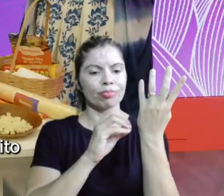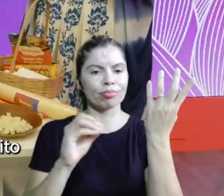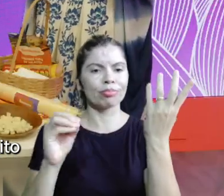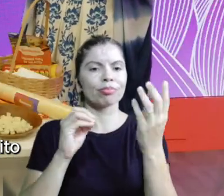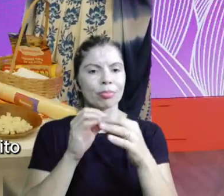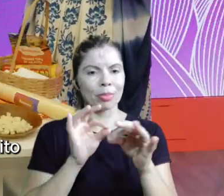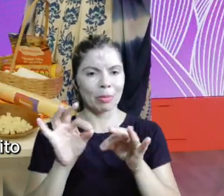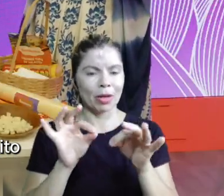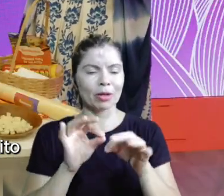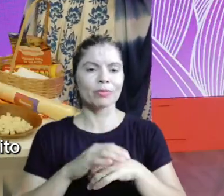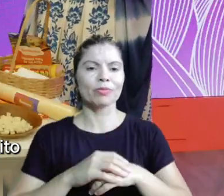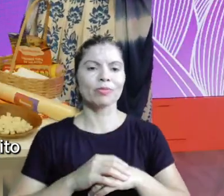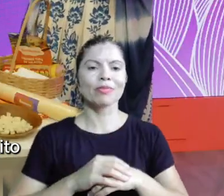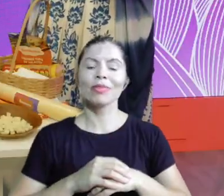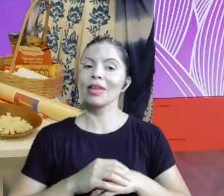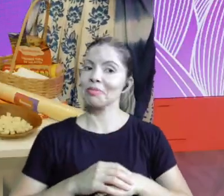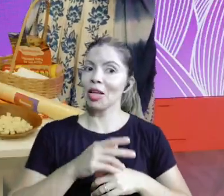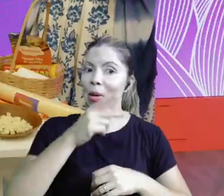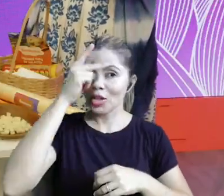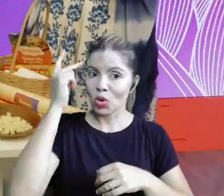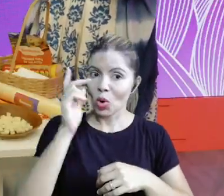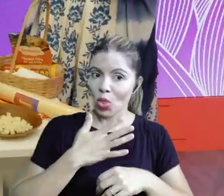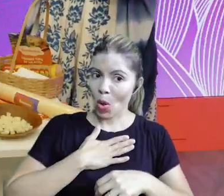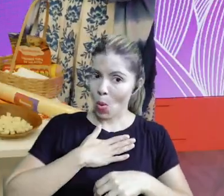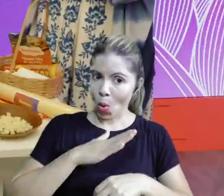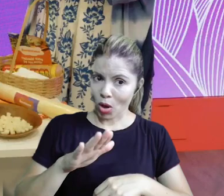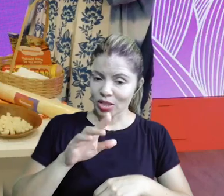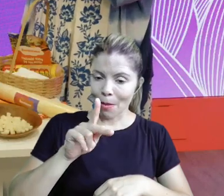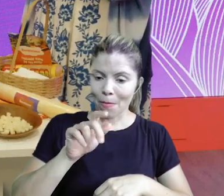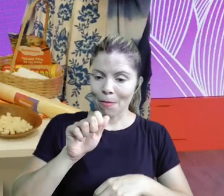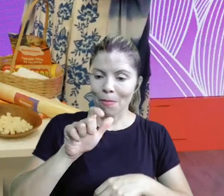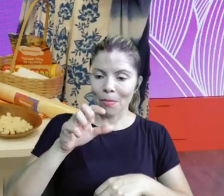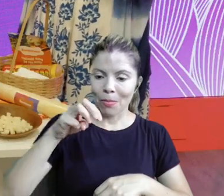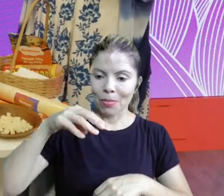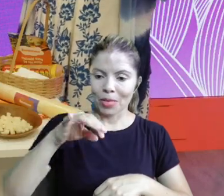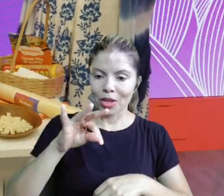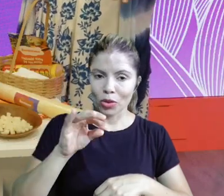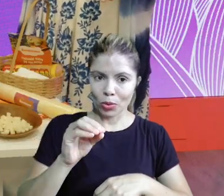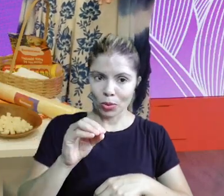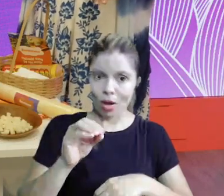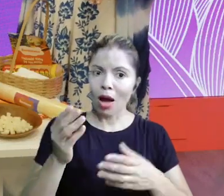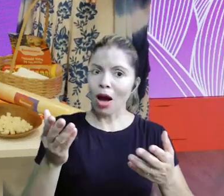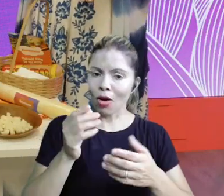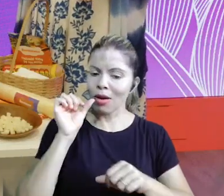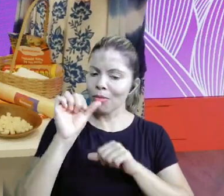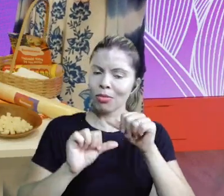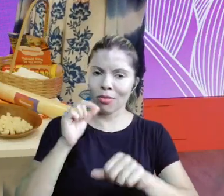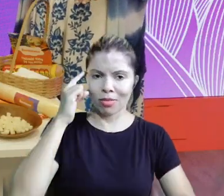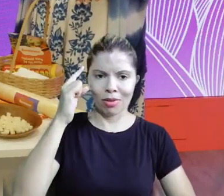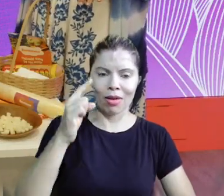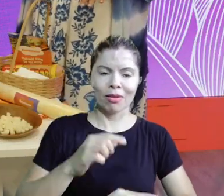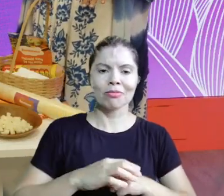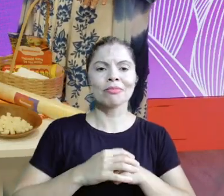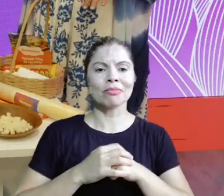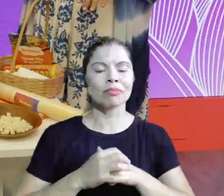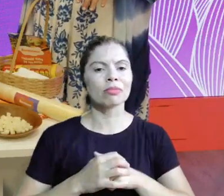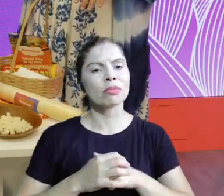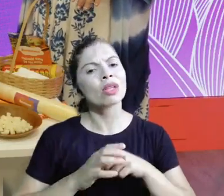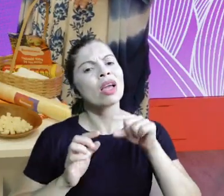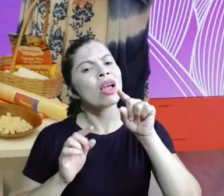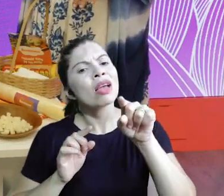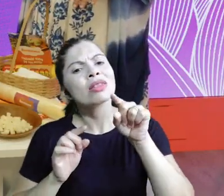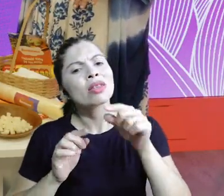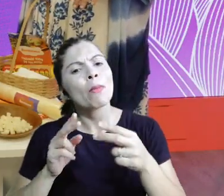palmito vai começar a gostar de palmito Não, Agora E aí aqui eu queria que você explicasse O que é esse kit?